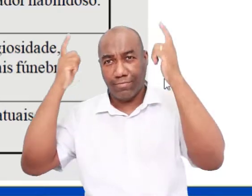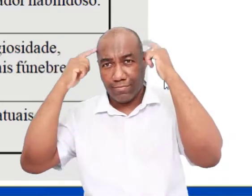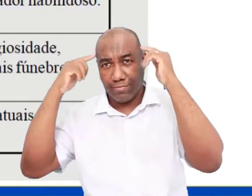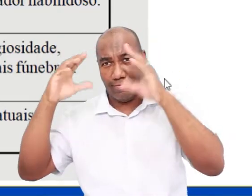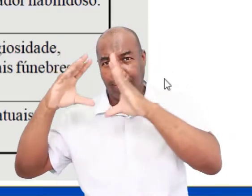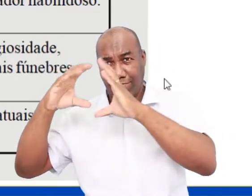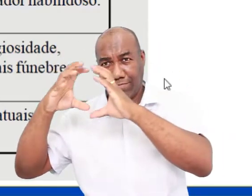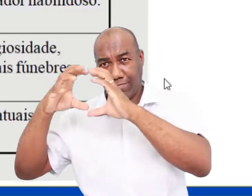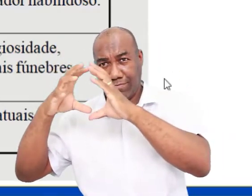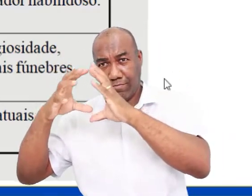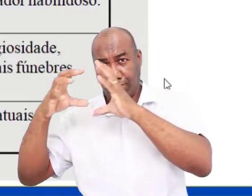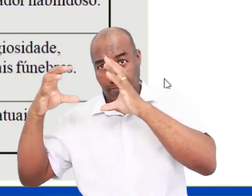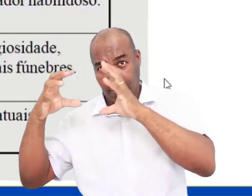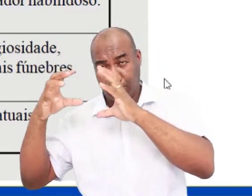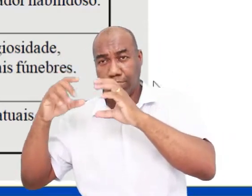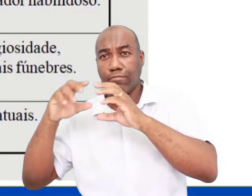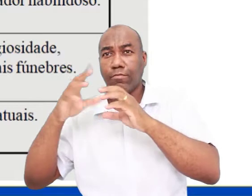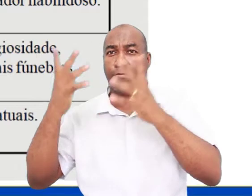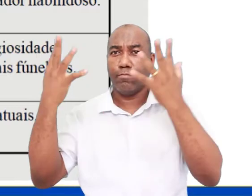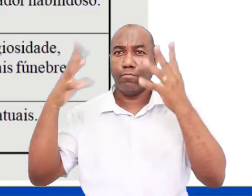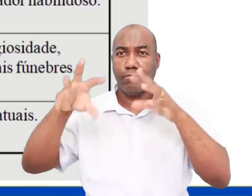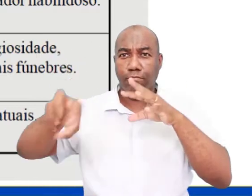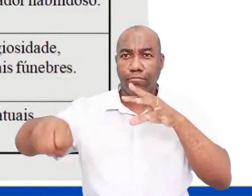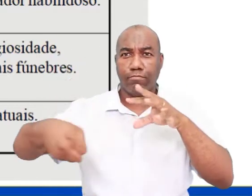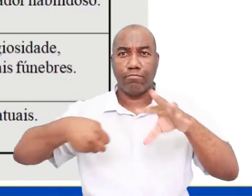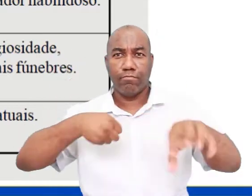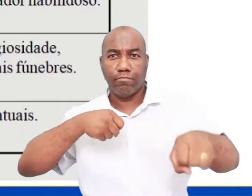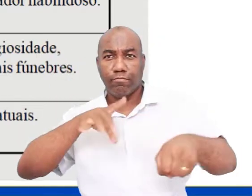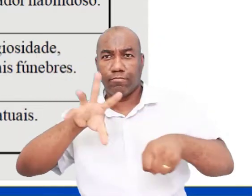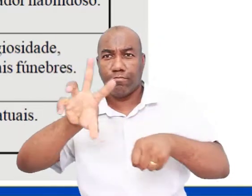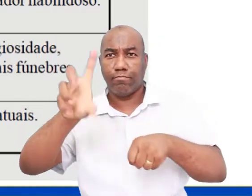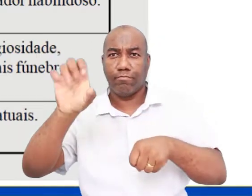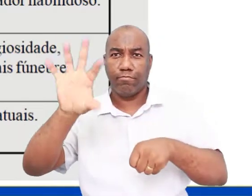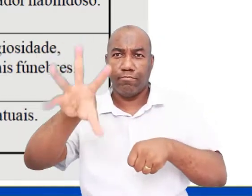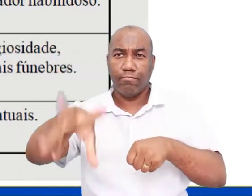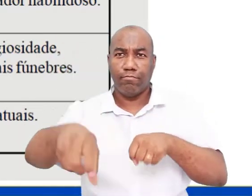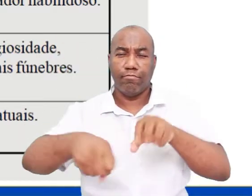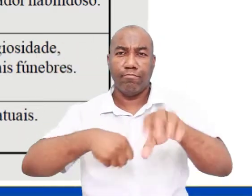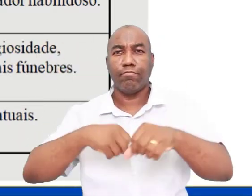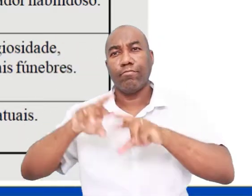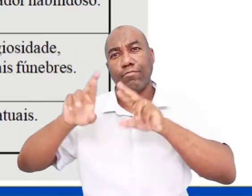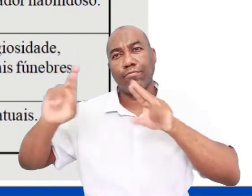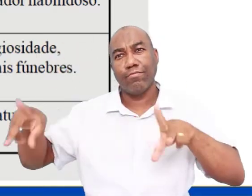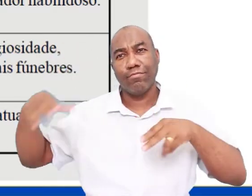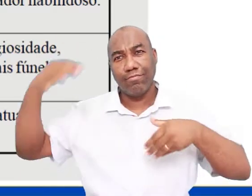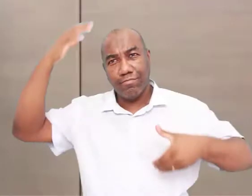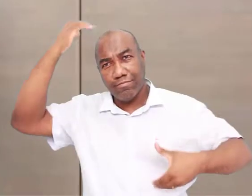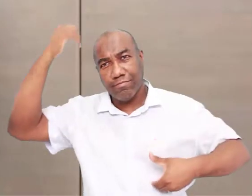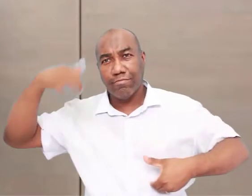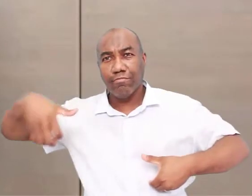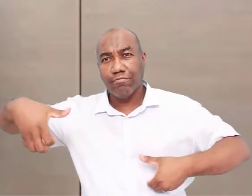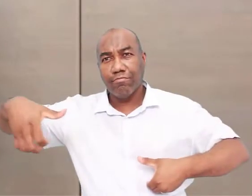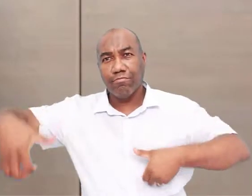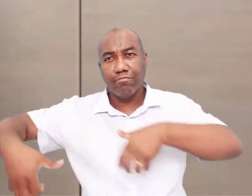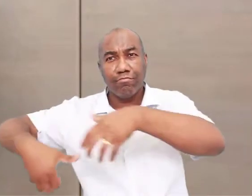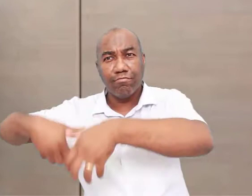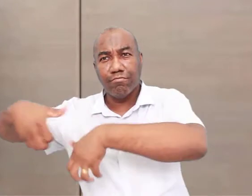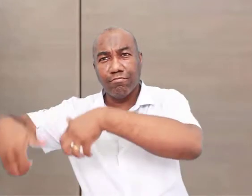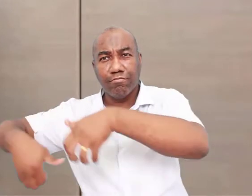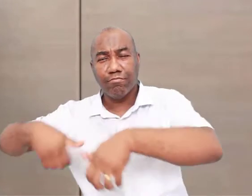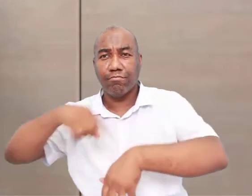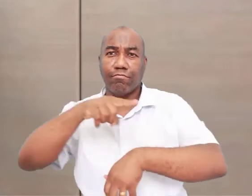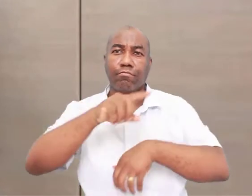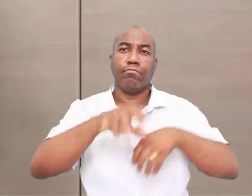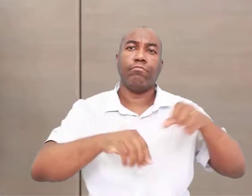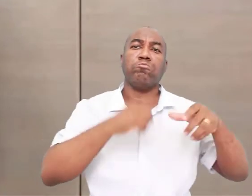e ele já utiliza as mãos, né? De forma diferente dos macacos. Então o cérebro dele já é bem maior, o crânio